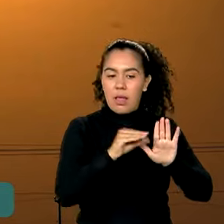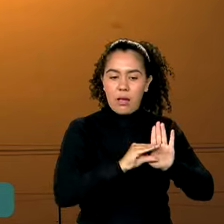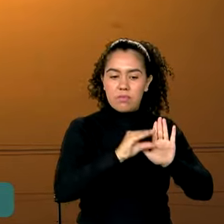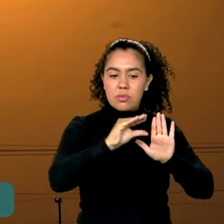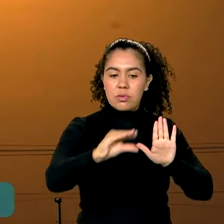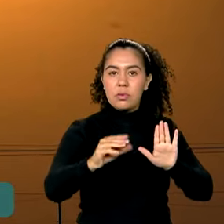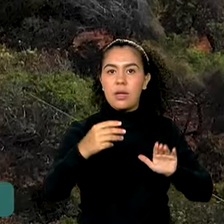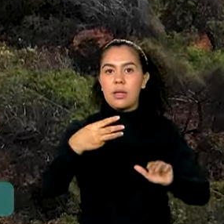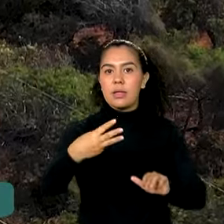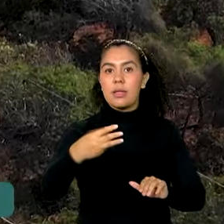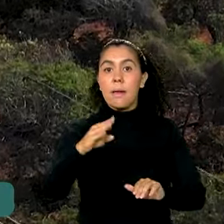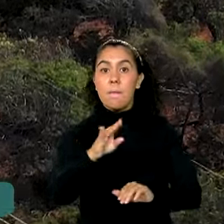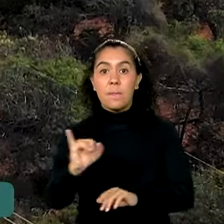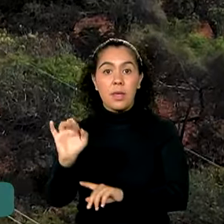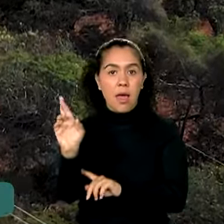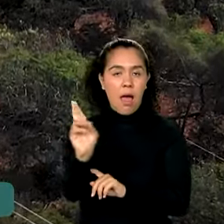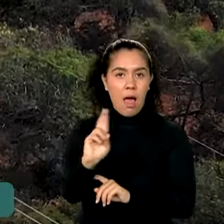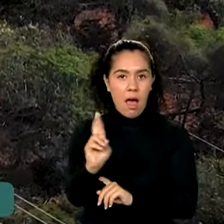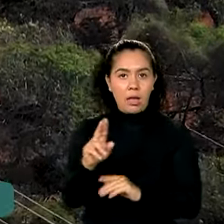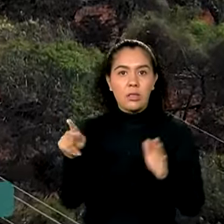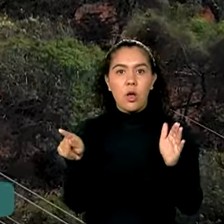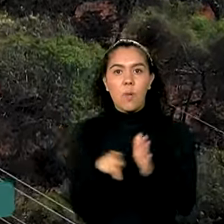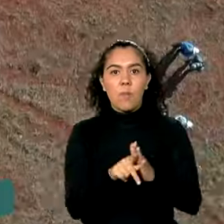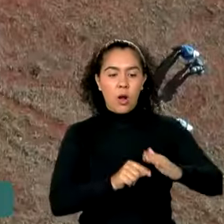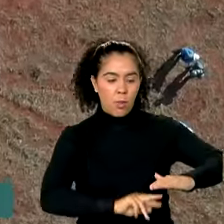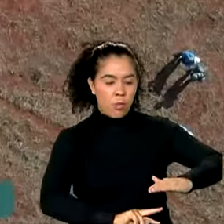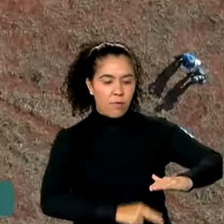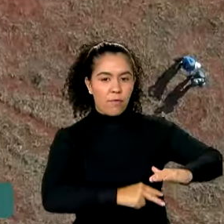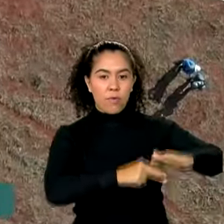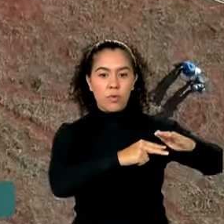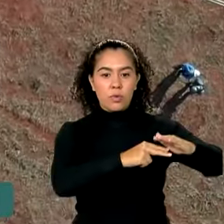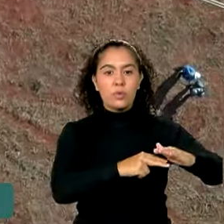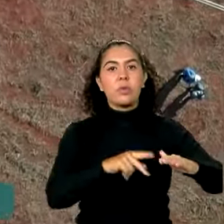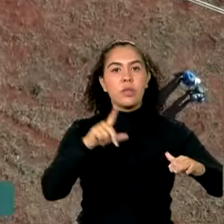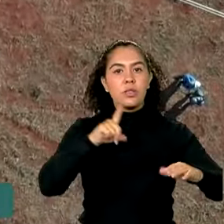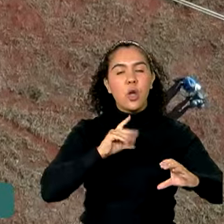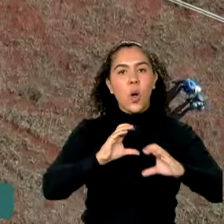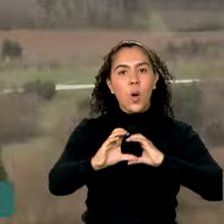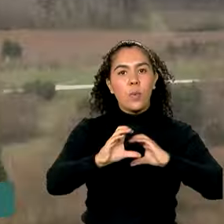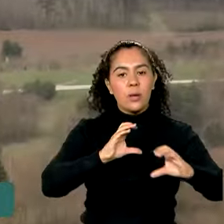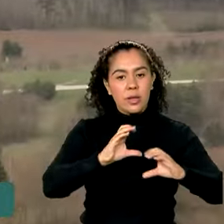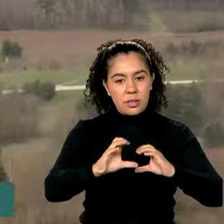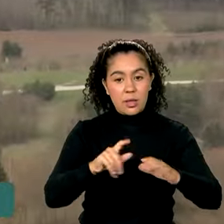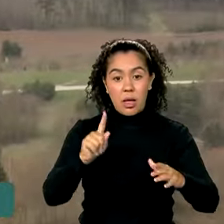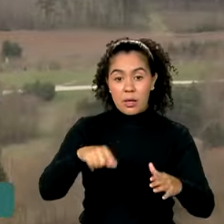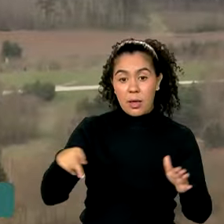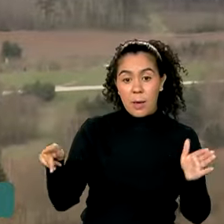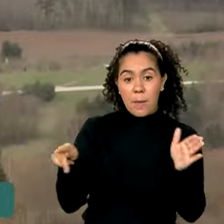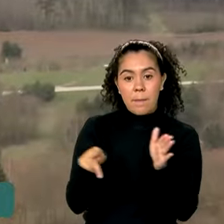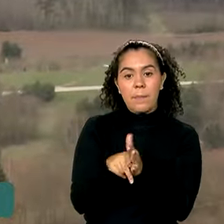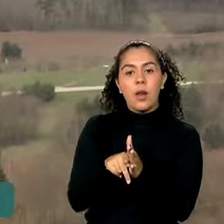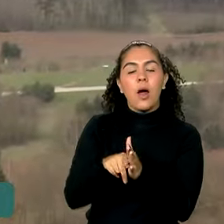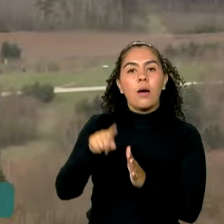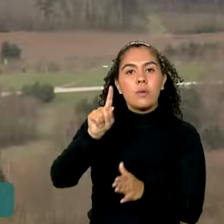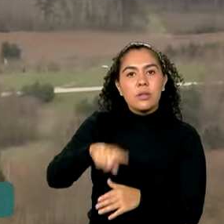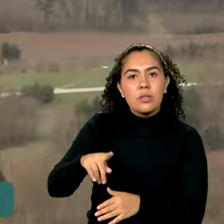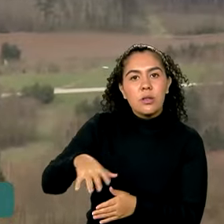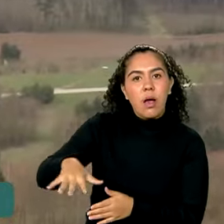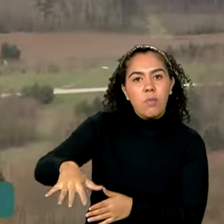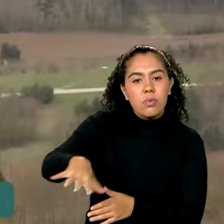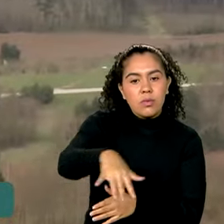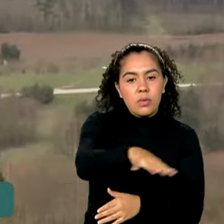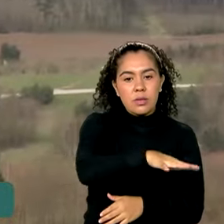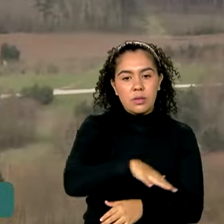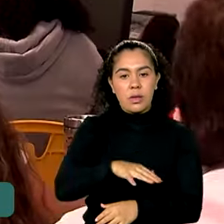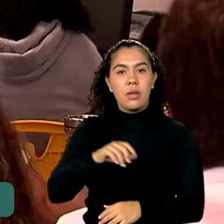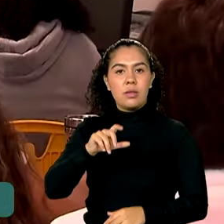3 bilhões de reais do fundo de telecomunicações que é abastecido por concessionárias do sinal